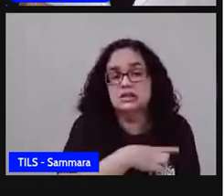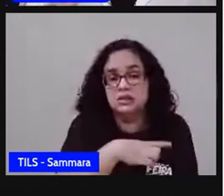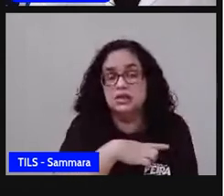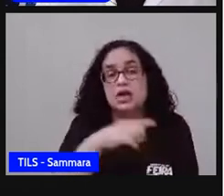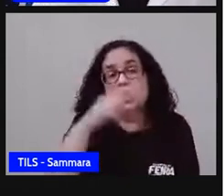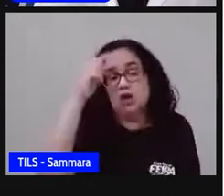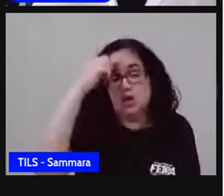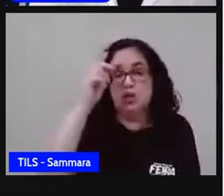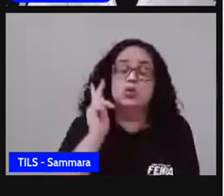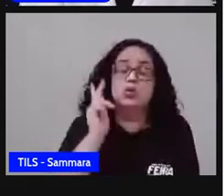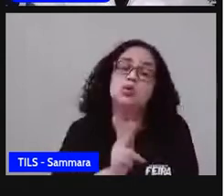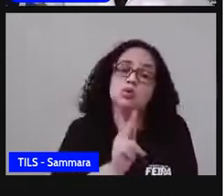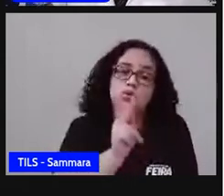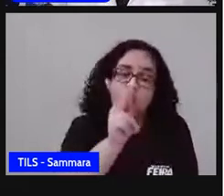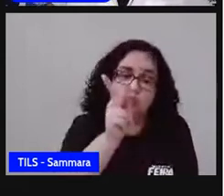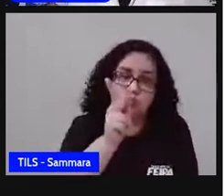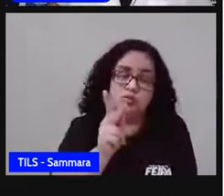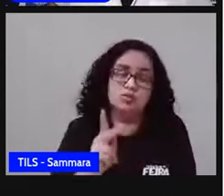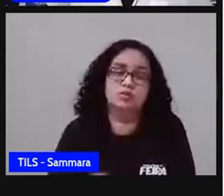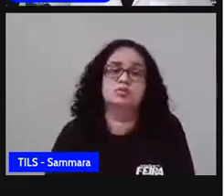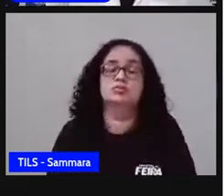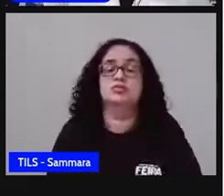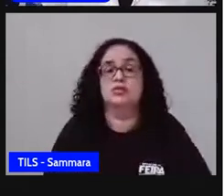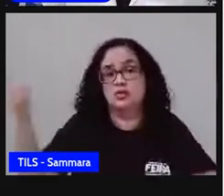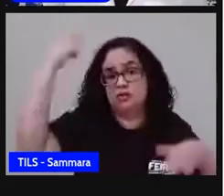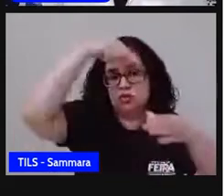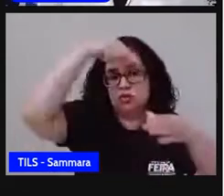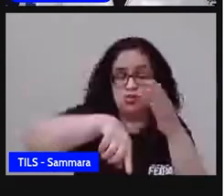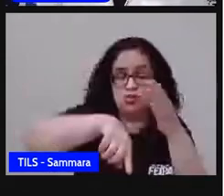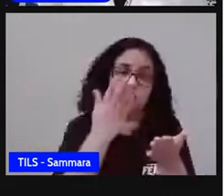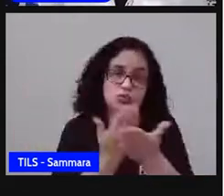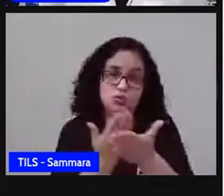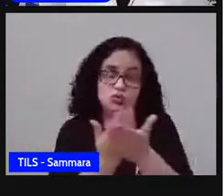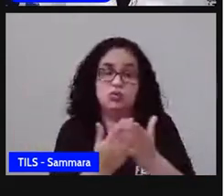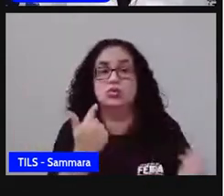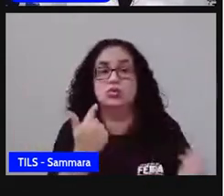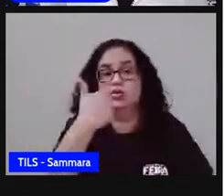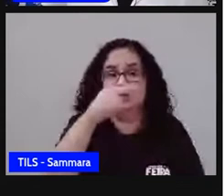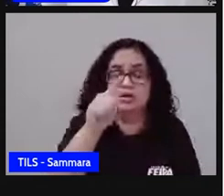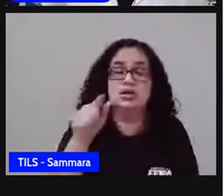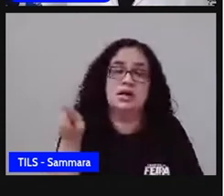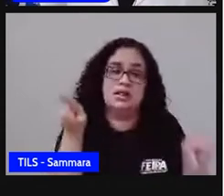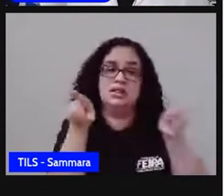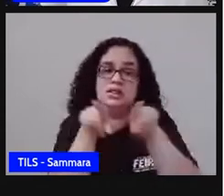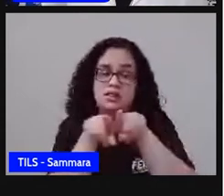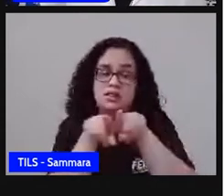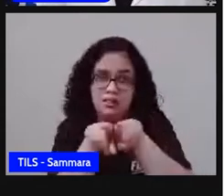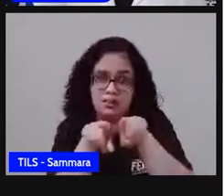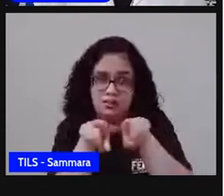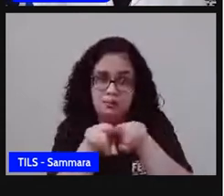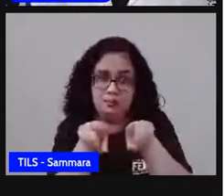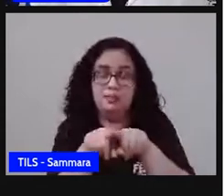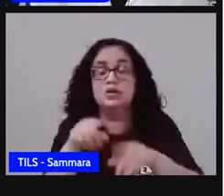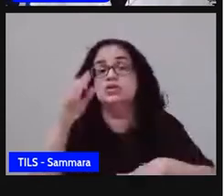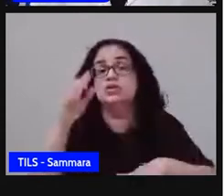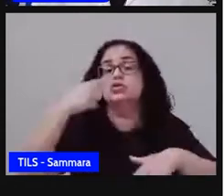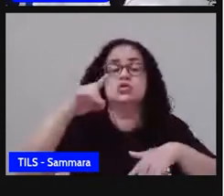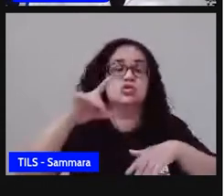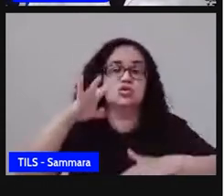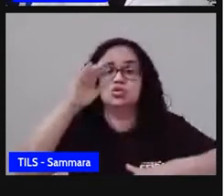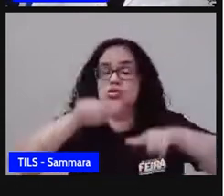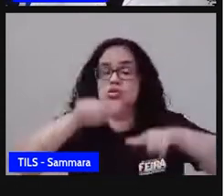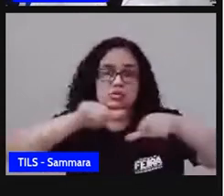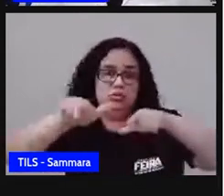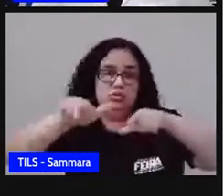gente pode continuar indo mais a fundo, né? Em outras situações também, não só em relação ao mercado de trabalho,